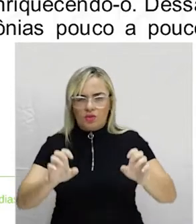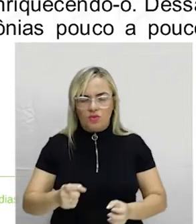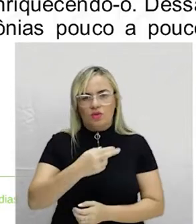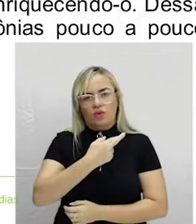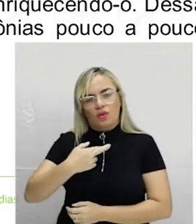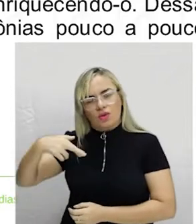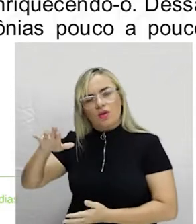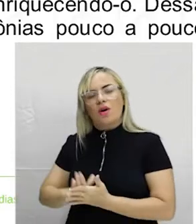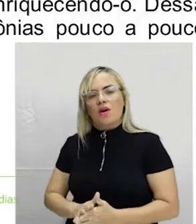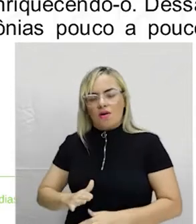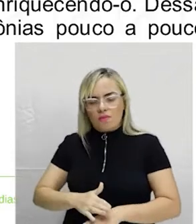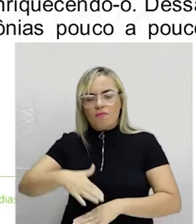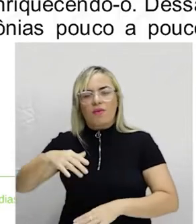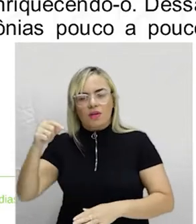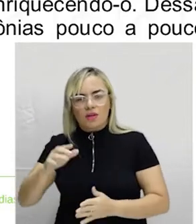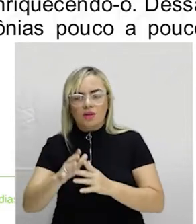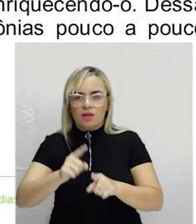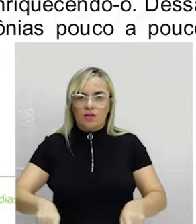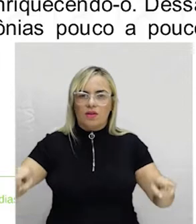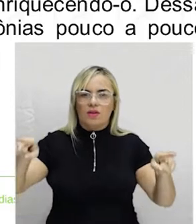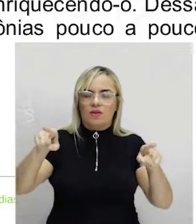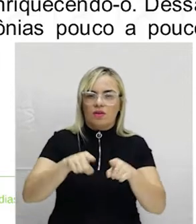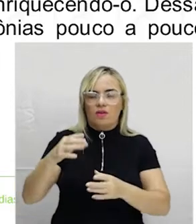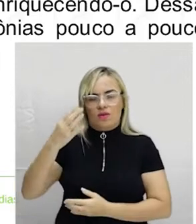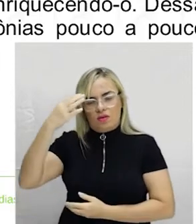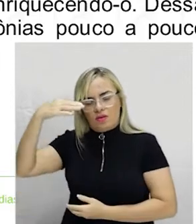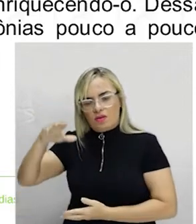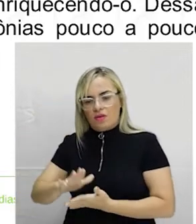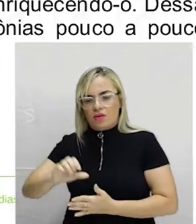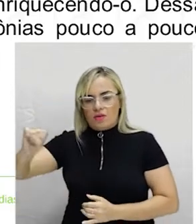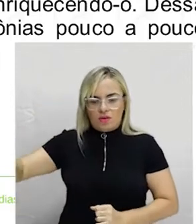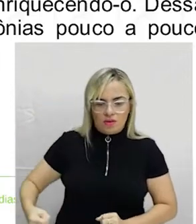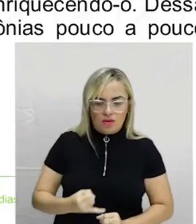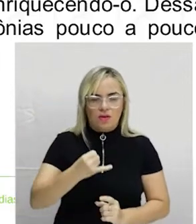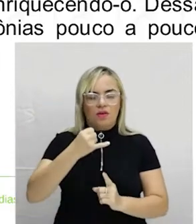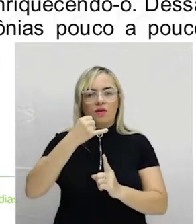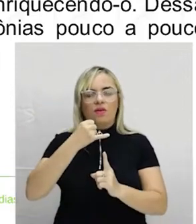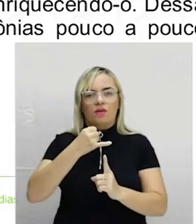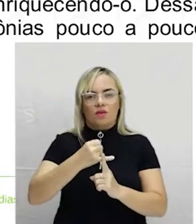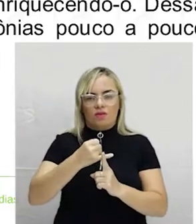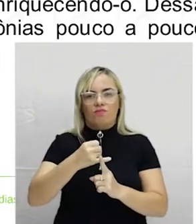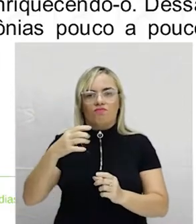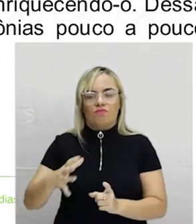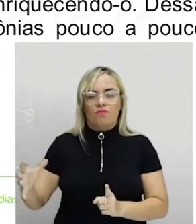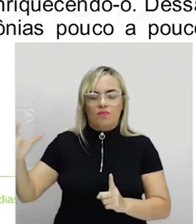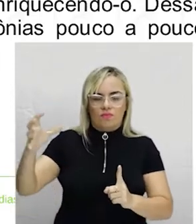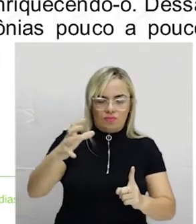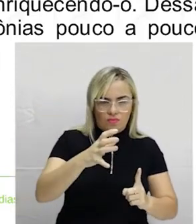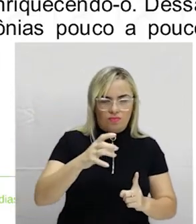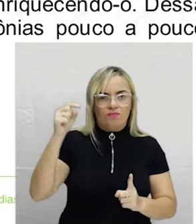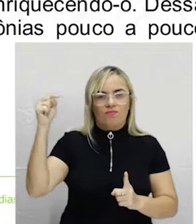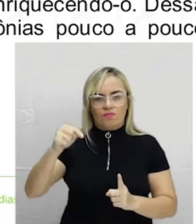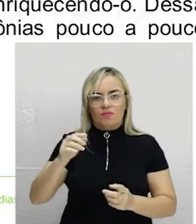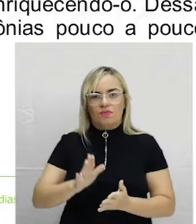pouquinho mais além. É lá que eu vou ganhar dinheiro? Leva jesuíta para fazer barroco no Brasil. É lá que a coisa vai se consolidar? Leva